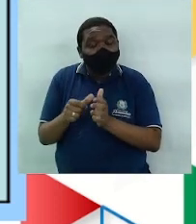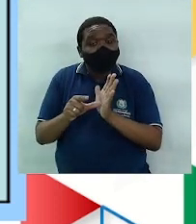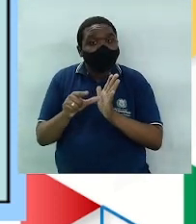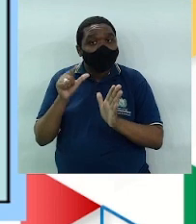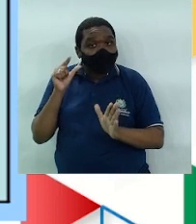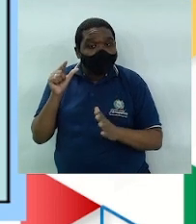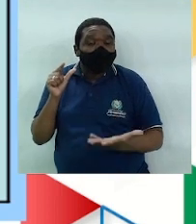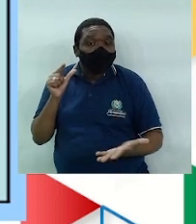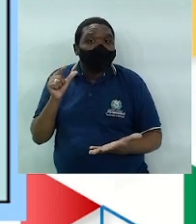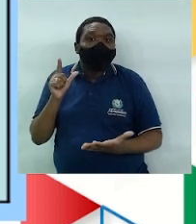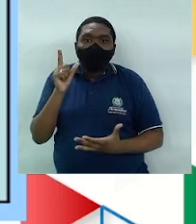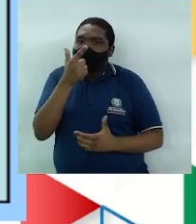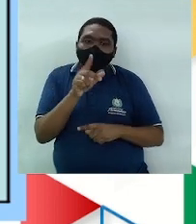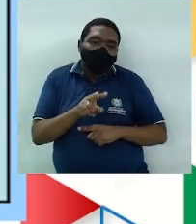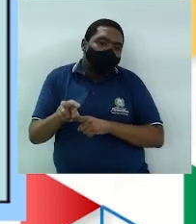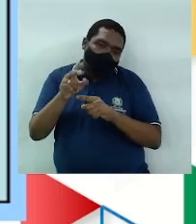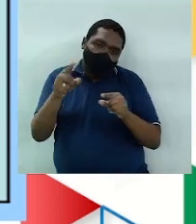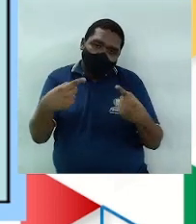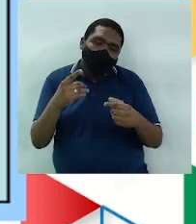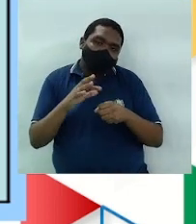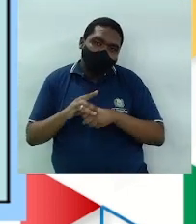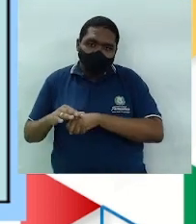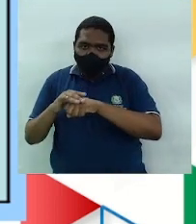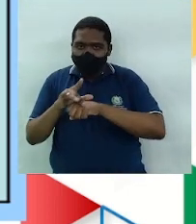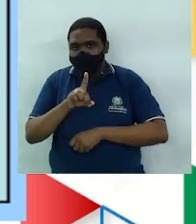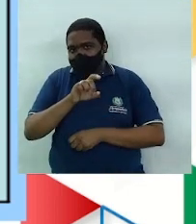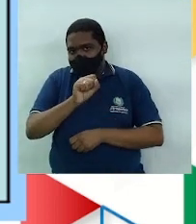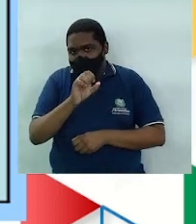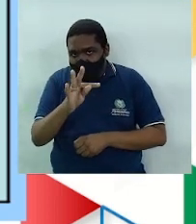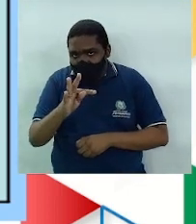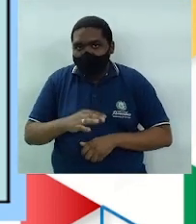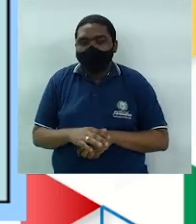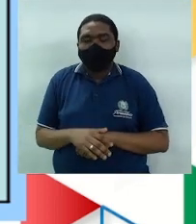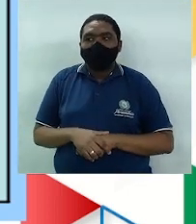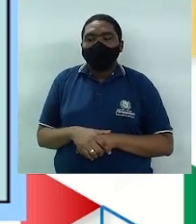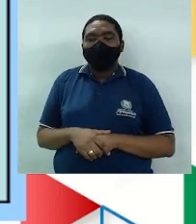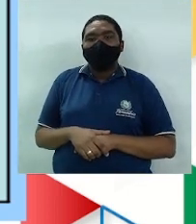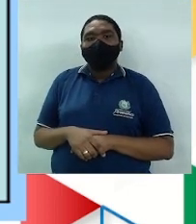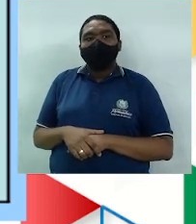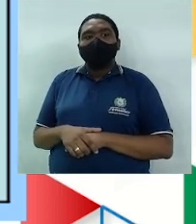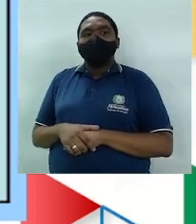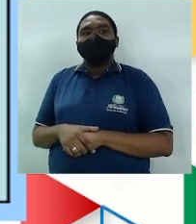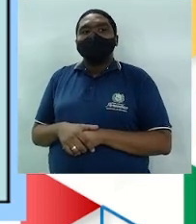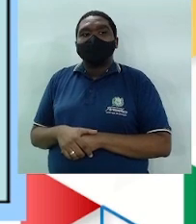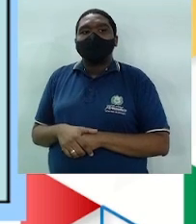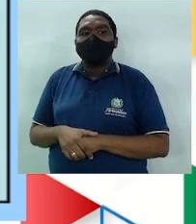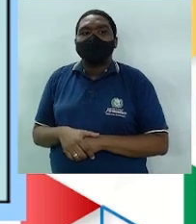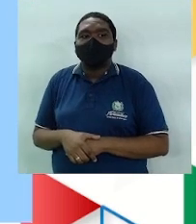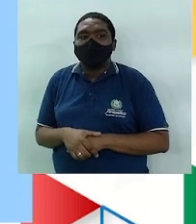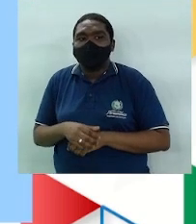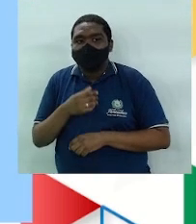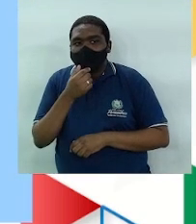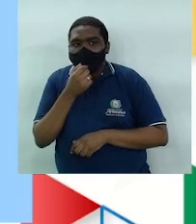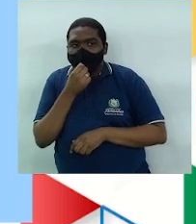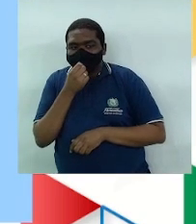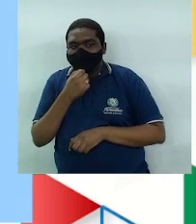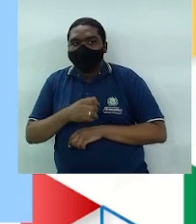e não protege contra doenças sexualmente transmissíveis, os DSTs. Tá certo? Vamos lá!